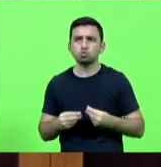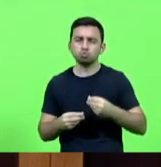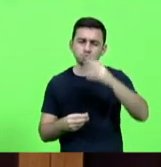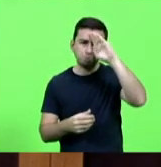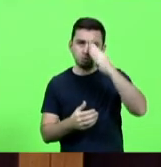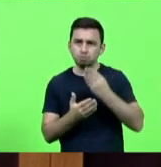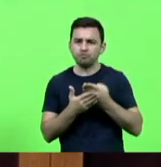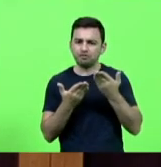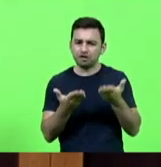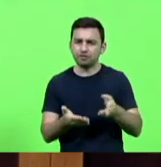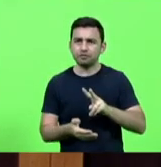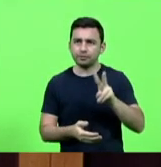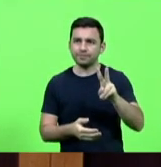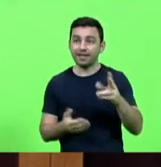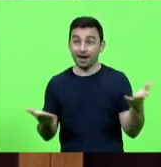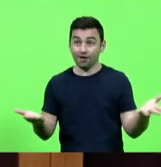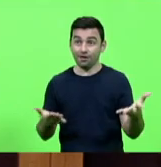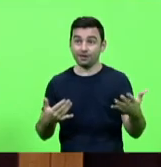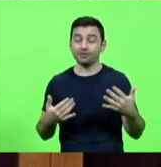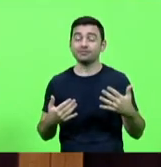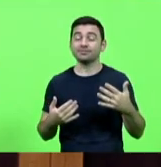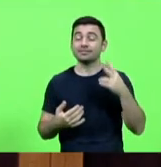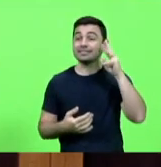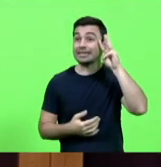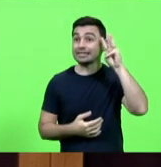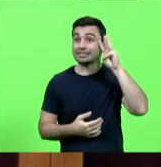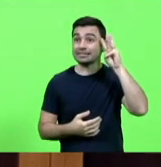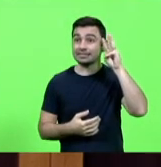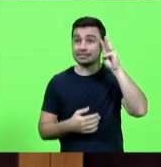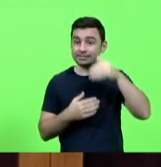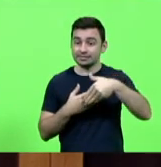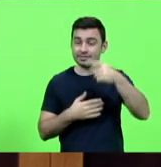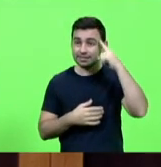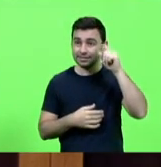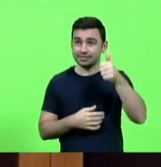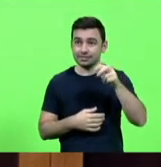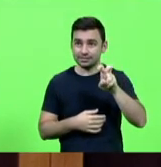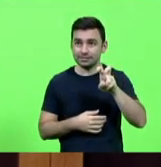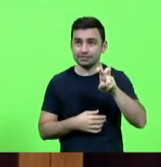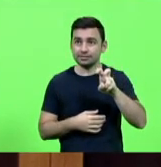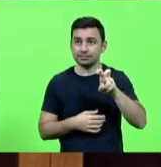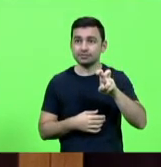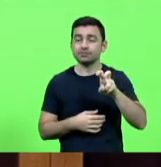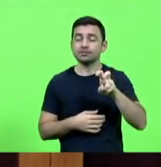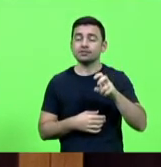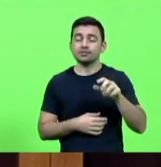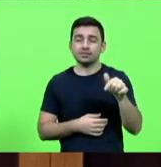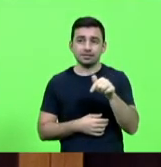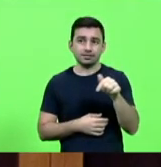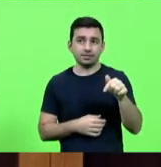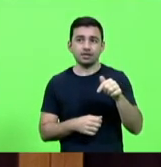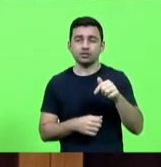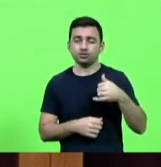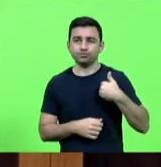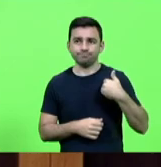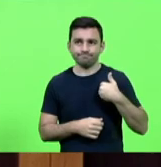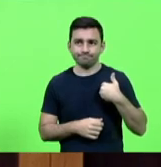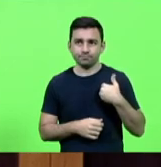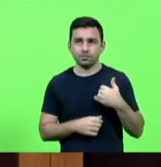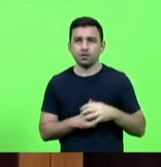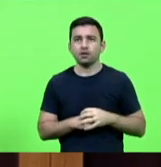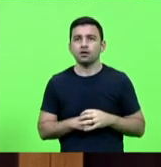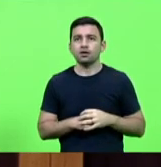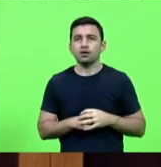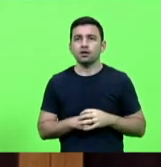comemora nessa na terça-feira dia 15 os seus 77 anos ao longo do tempo a ASIC